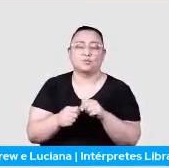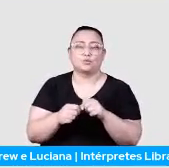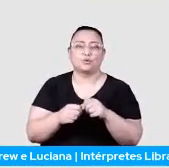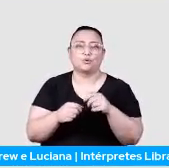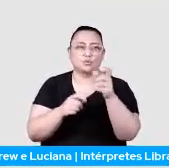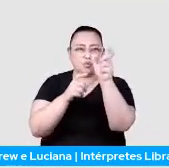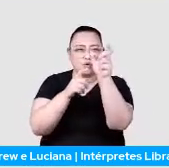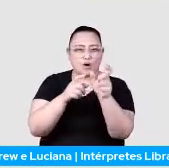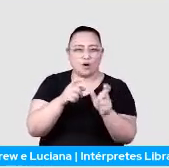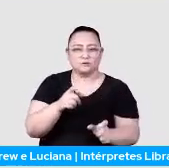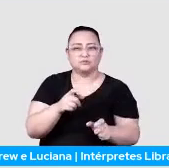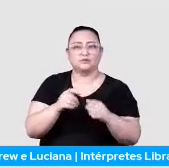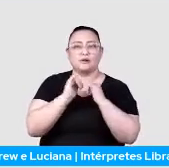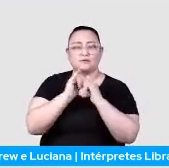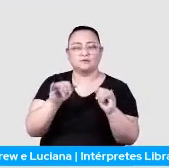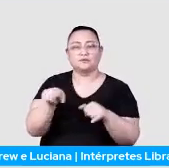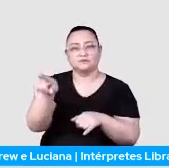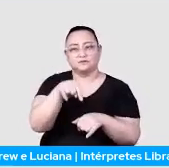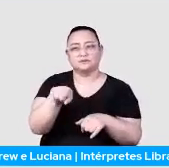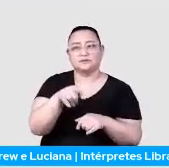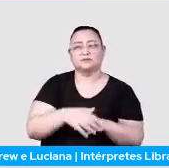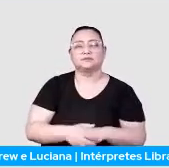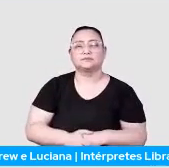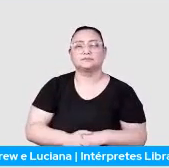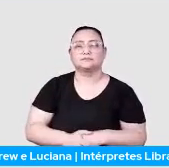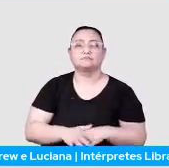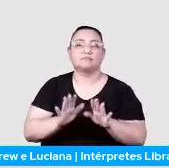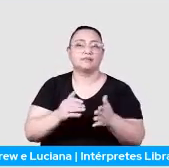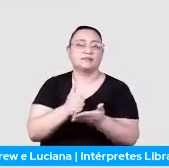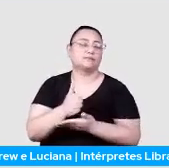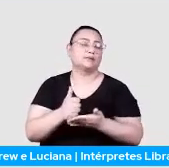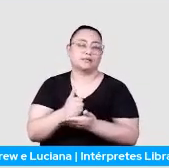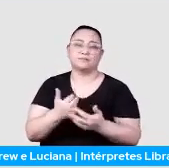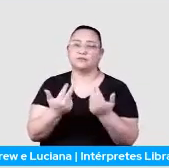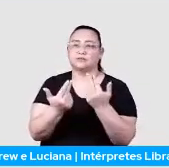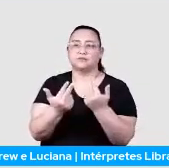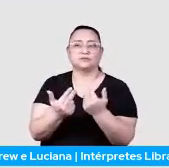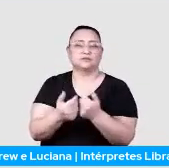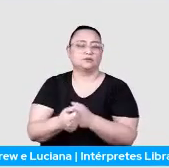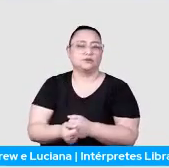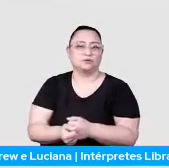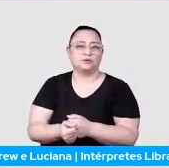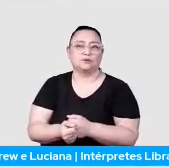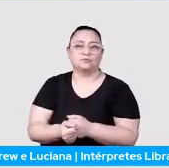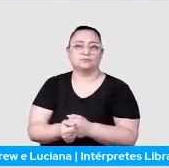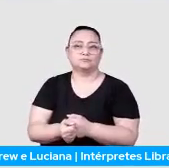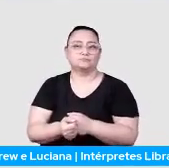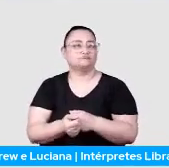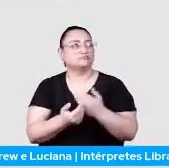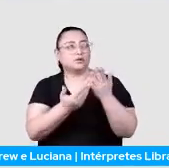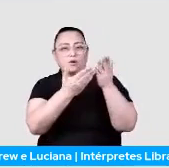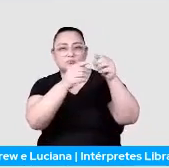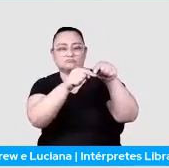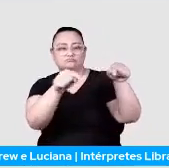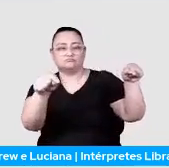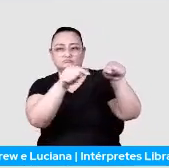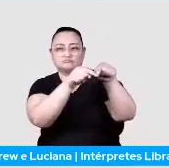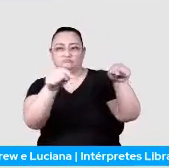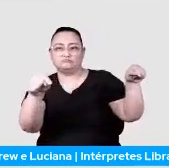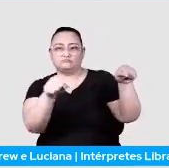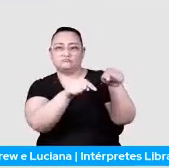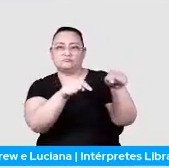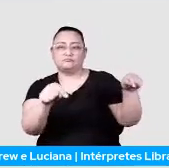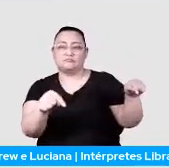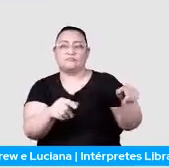GitHub, eu aviso vocês direitinho. Mas é basicamente a mesma coisa do suite de teste normal, só que a diferença é que eu vou fazer uma query